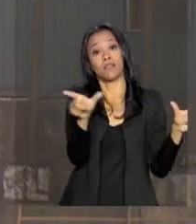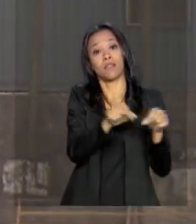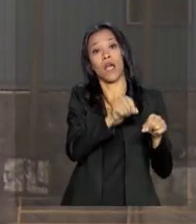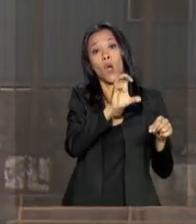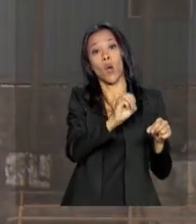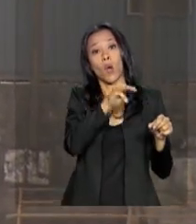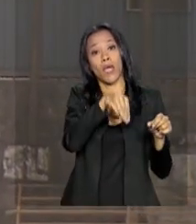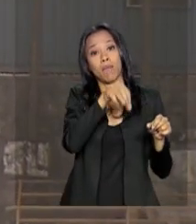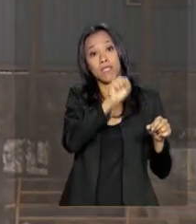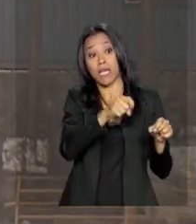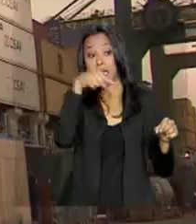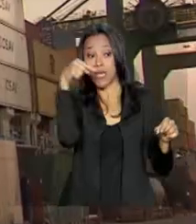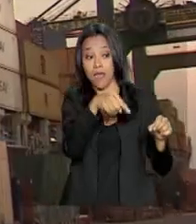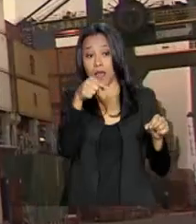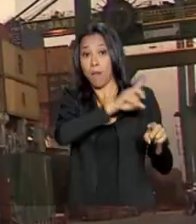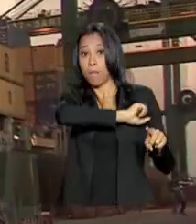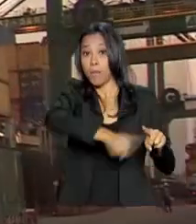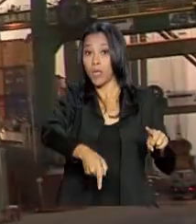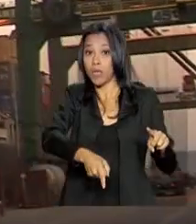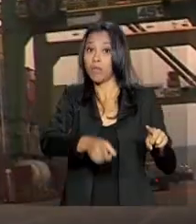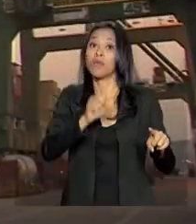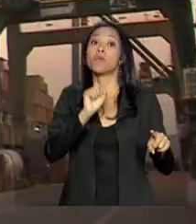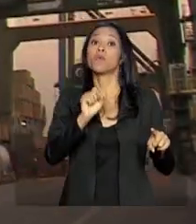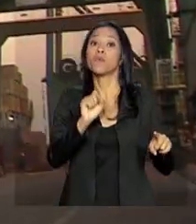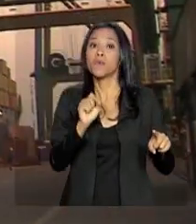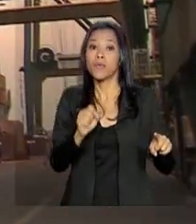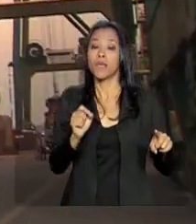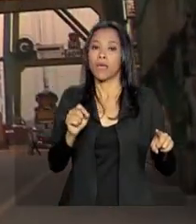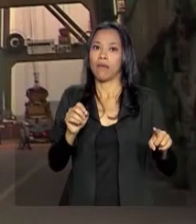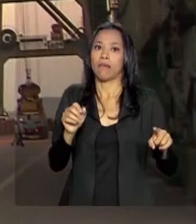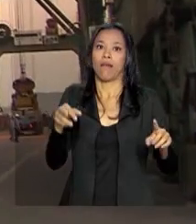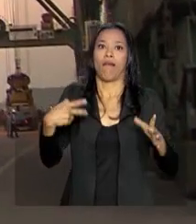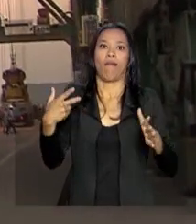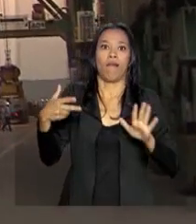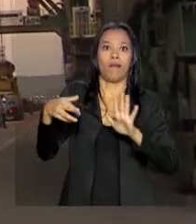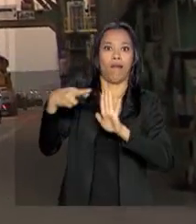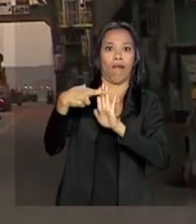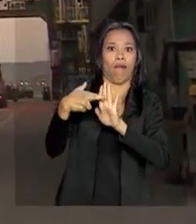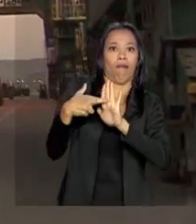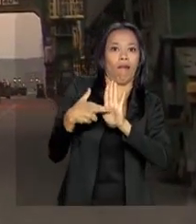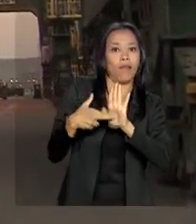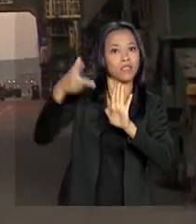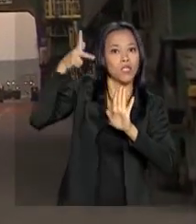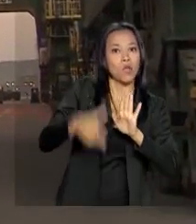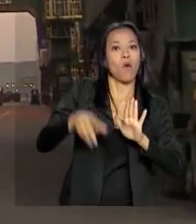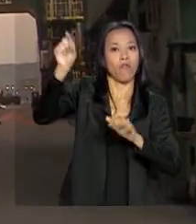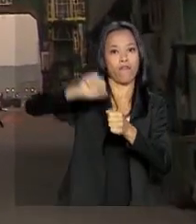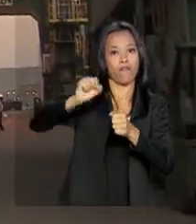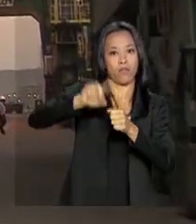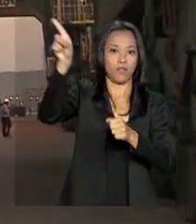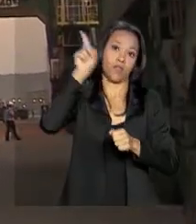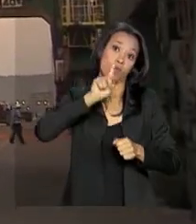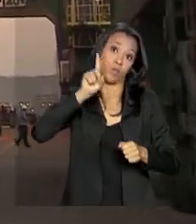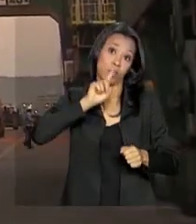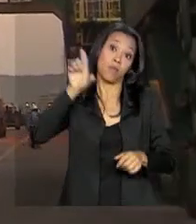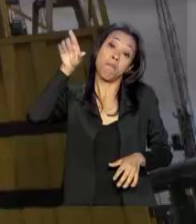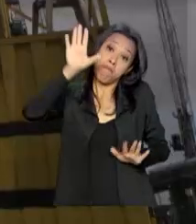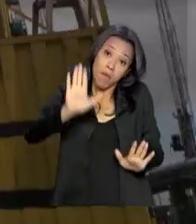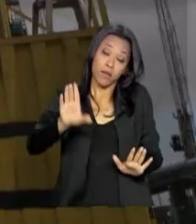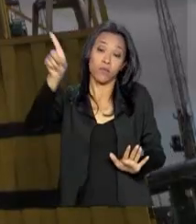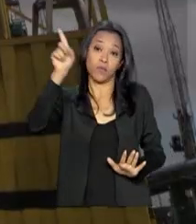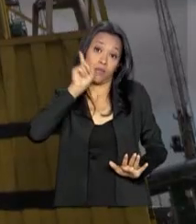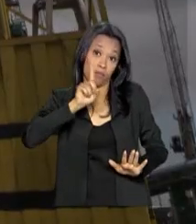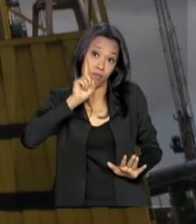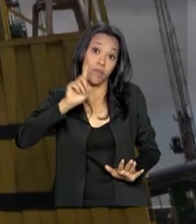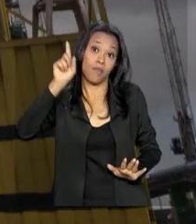tese proíbe restrições comerciais como esta. O que, na verdade, Donald Trump estava colocando em prática